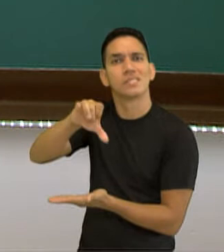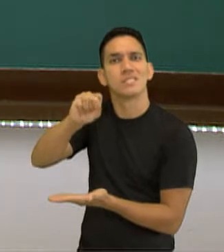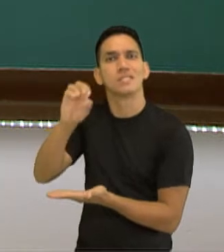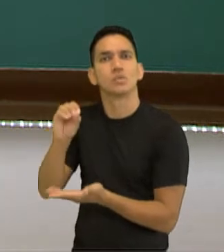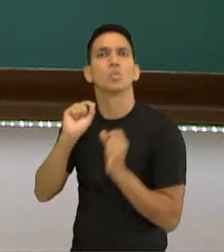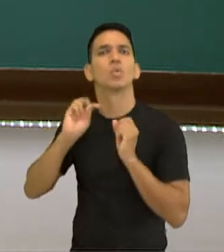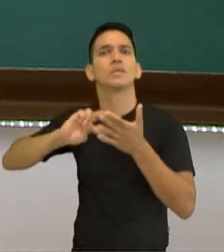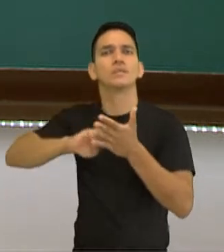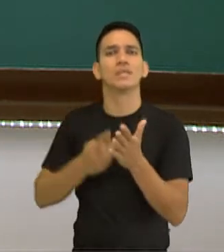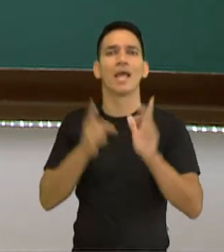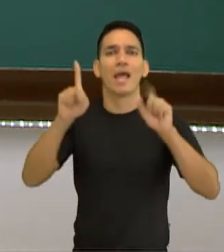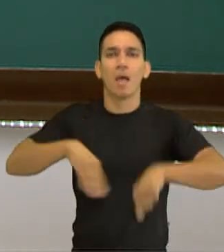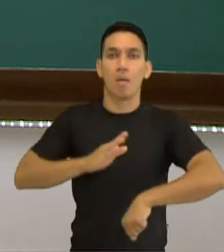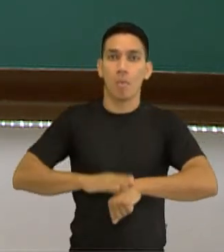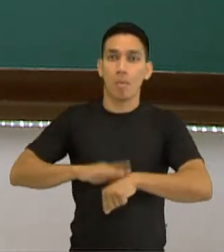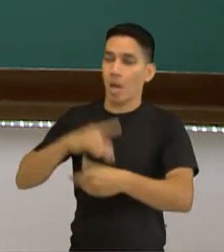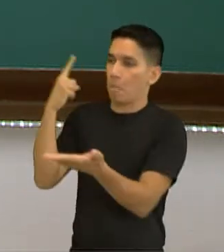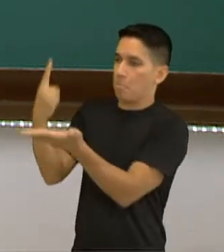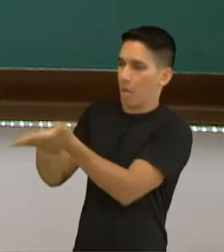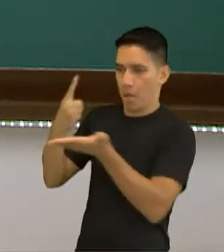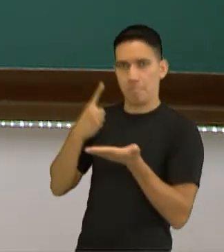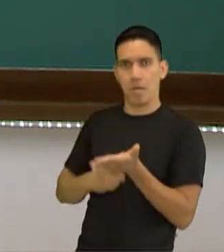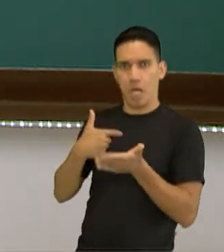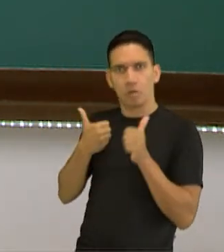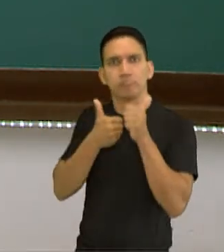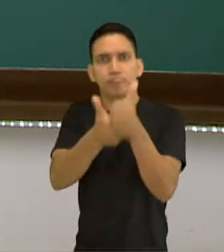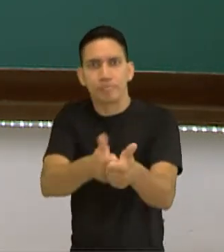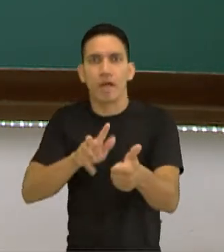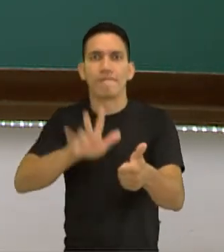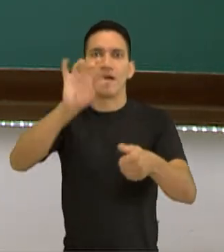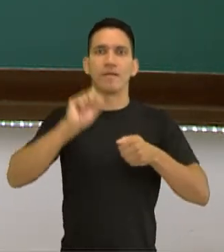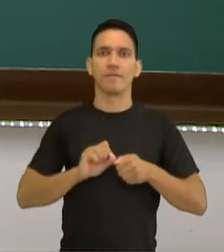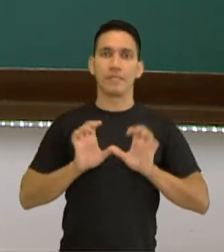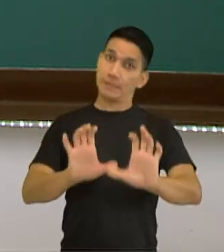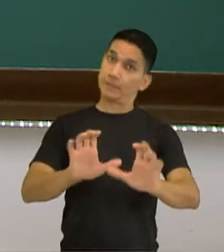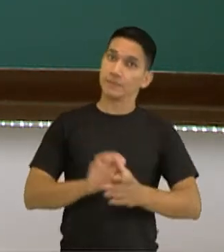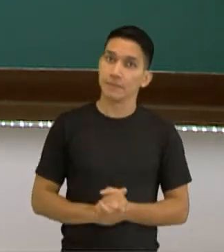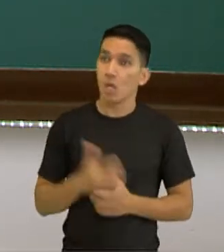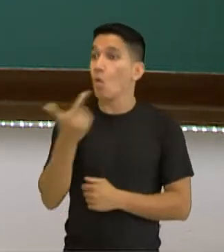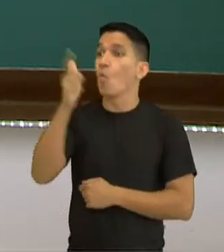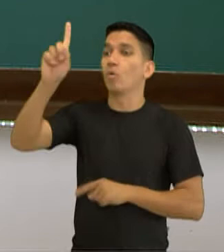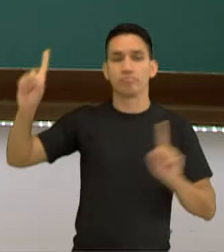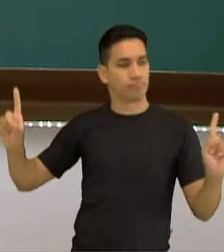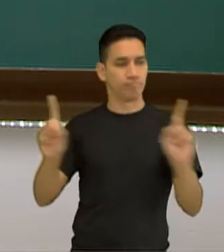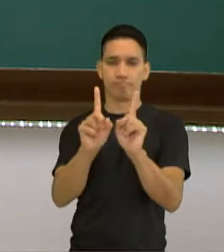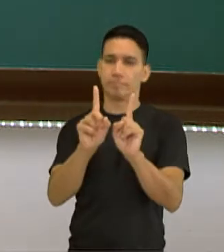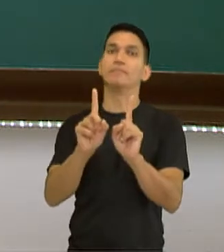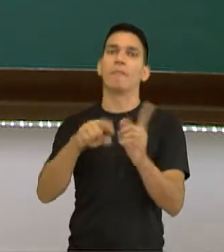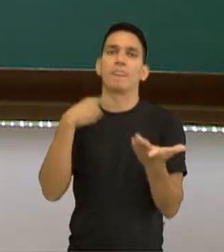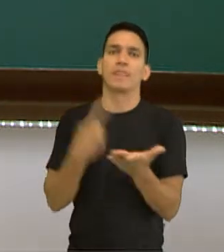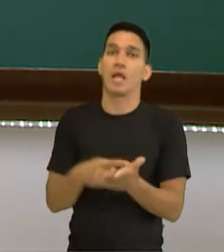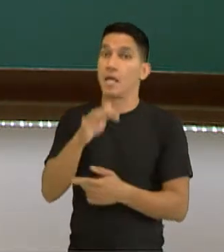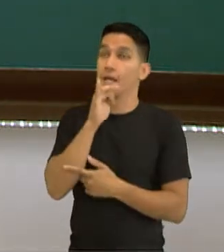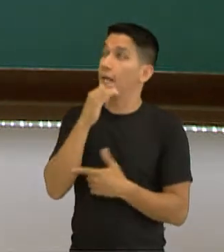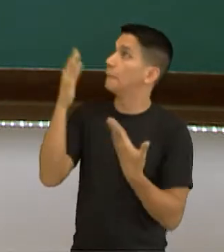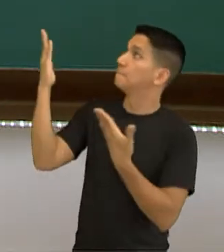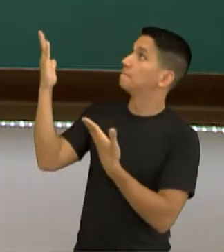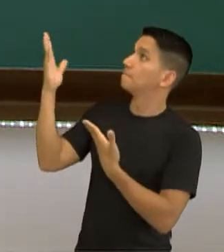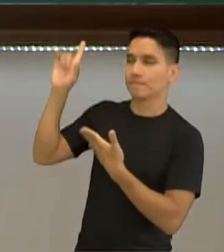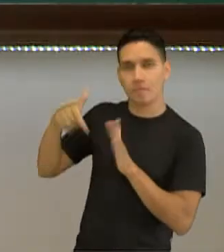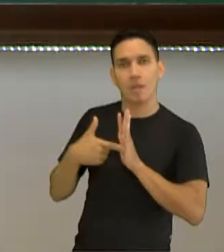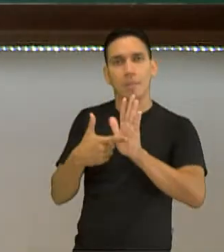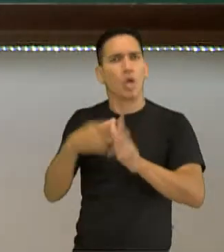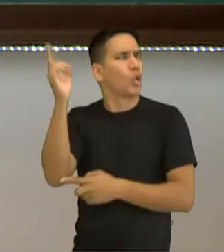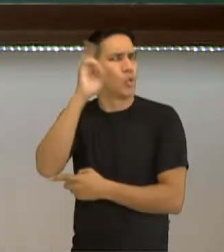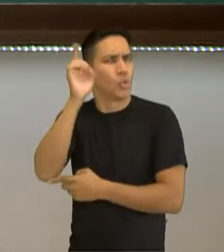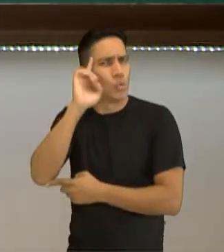Compromisso é quando você faz um acordo para cumprir algo. Você faz um acordo com outra pessoa. E aí, o exemplo que nós temos até